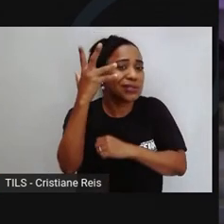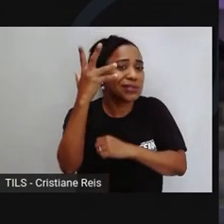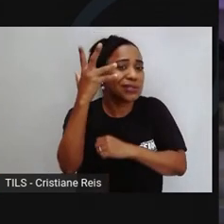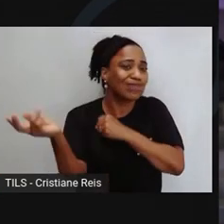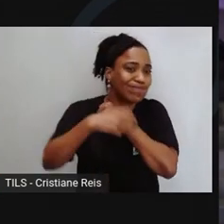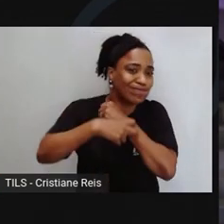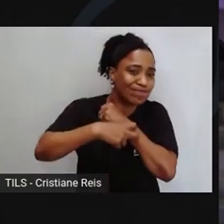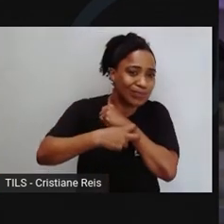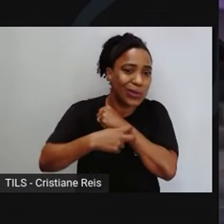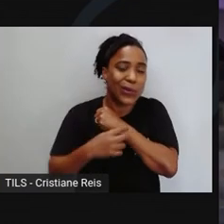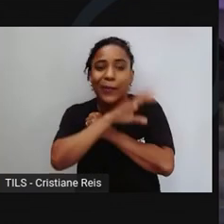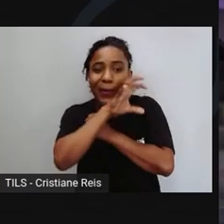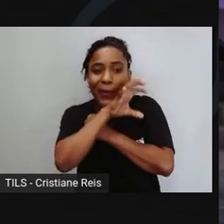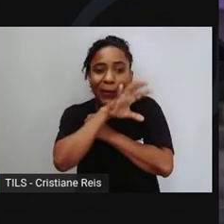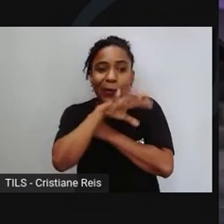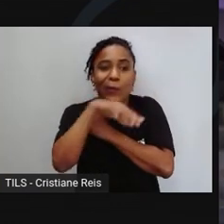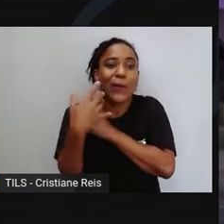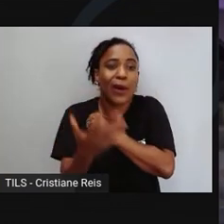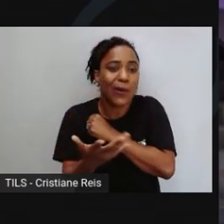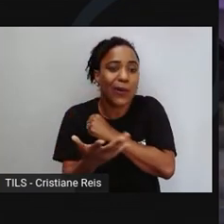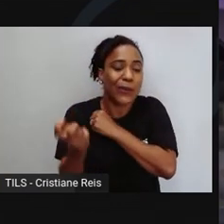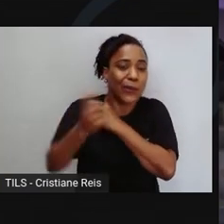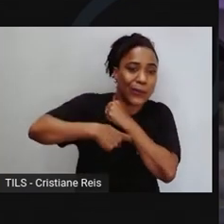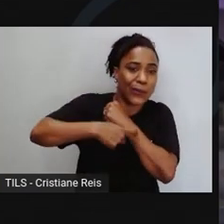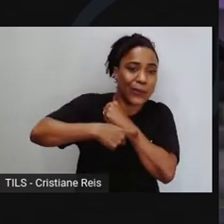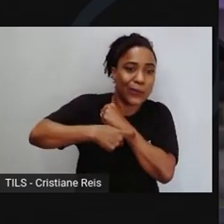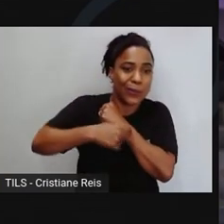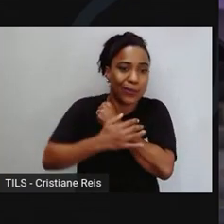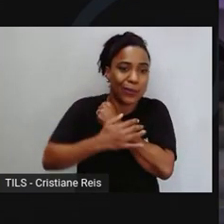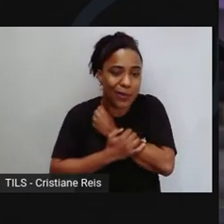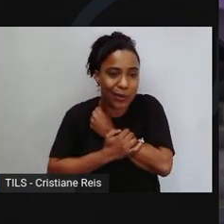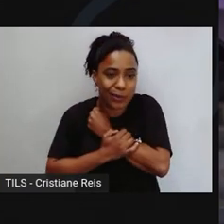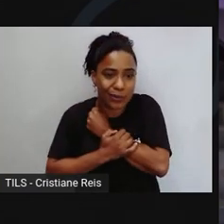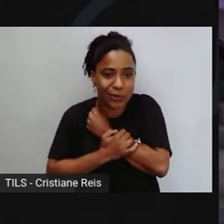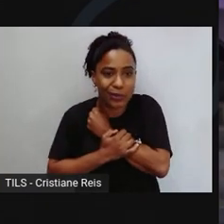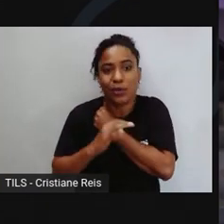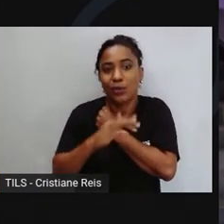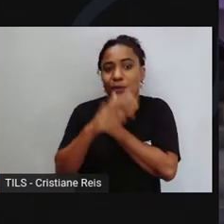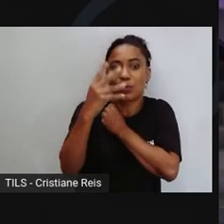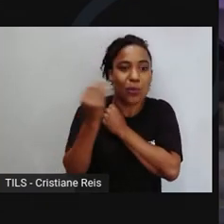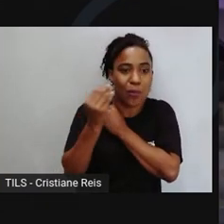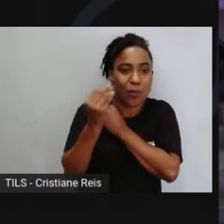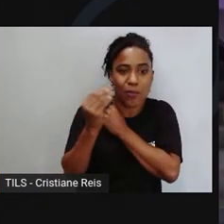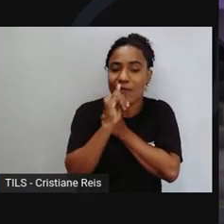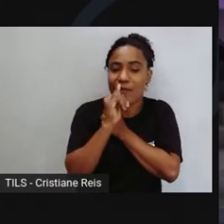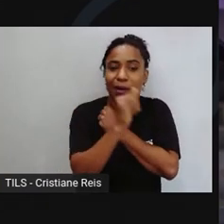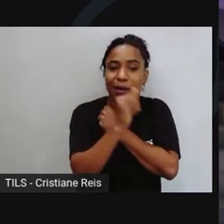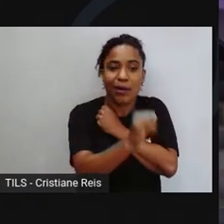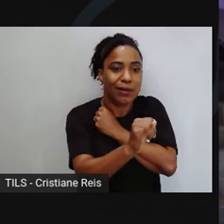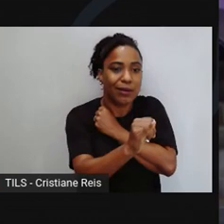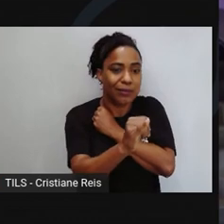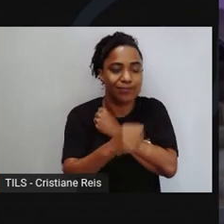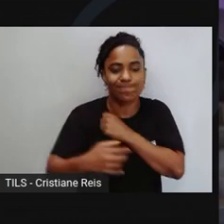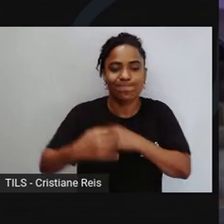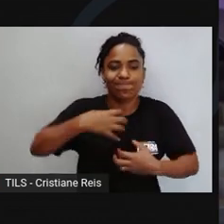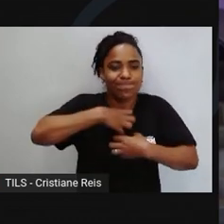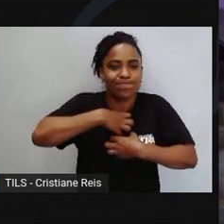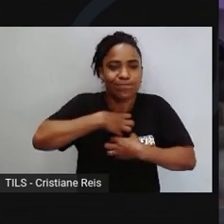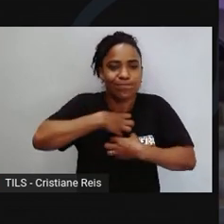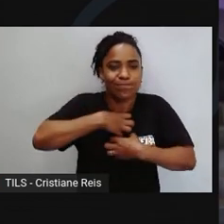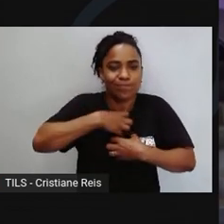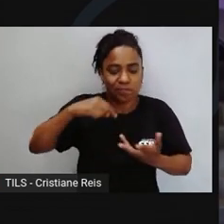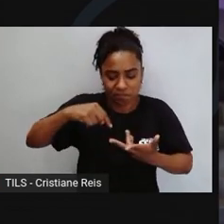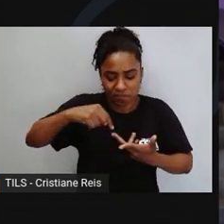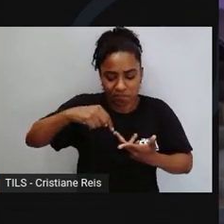te mordeu, qual bicho te picou, qual foi o acidente que você sofreu com que tipo de animal, como você está se sentindo e qual é a sua condição de